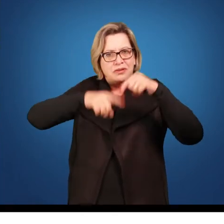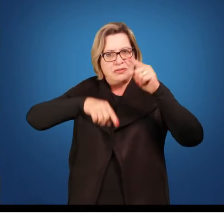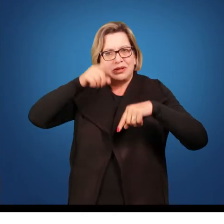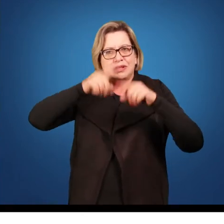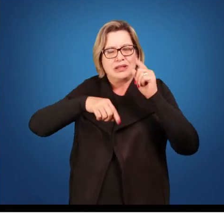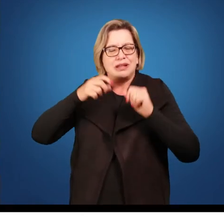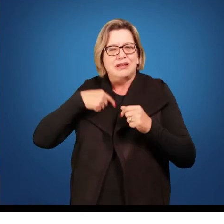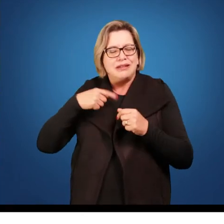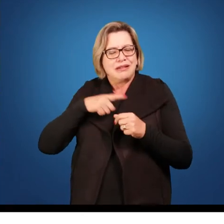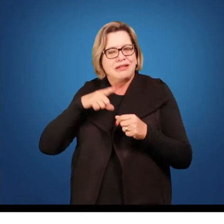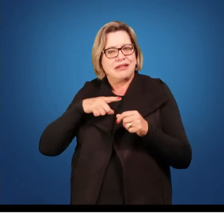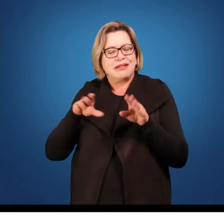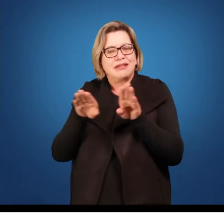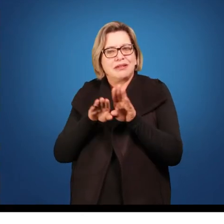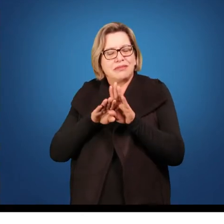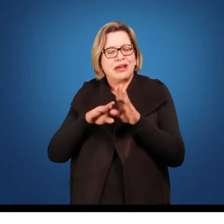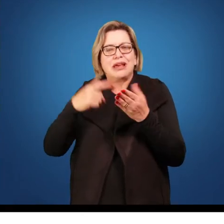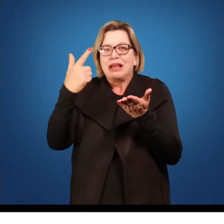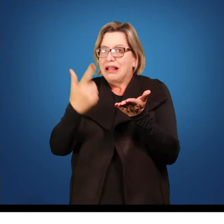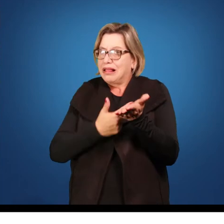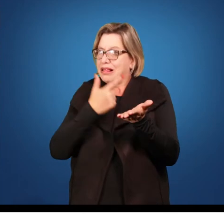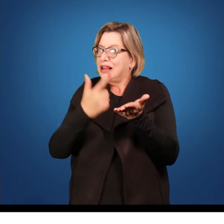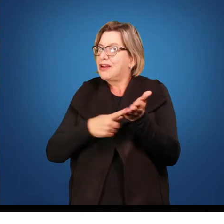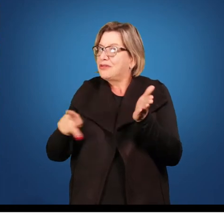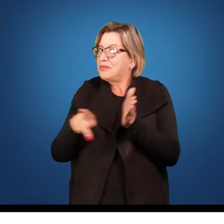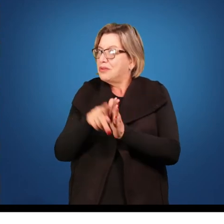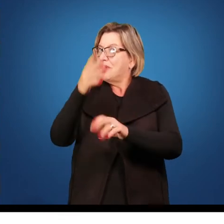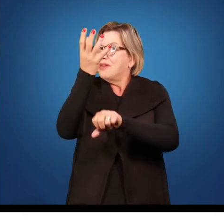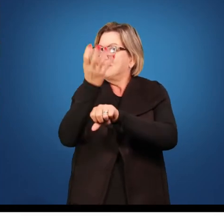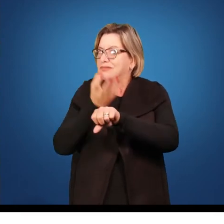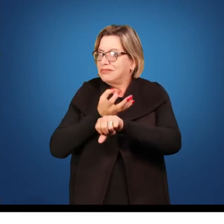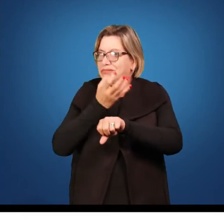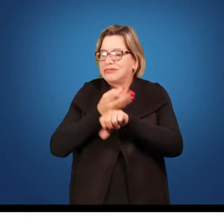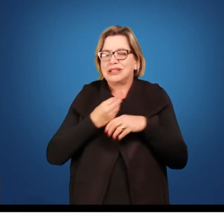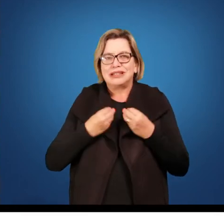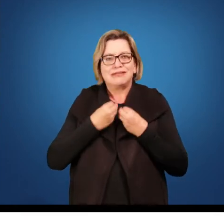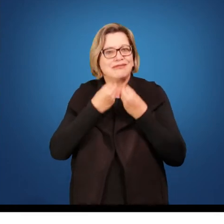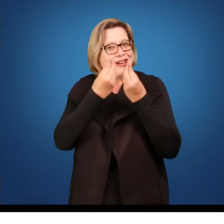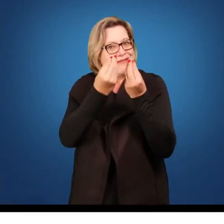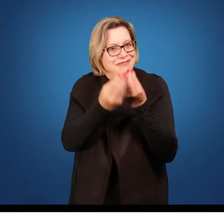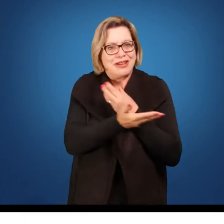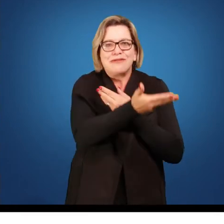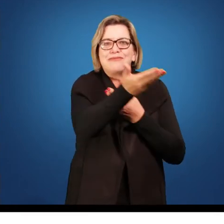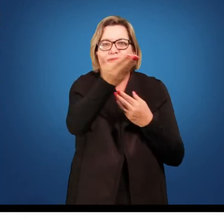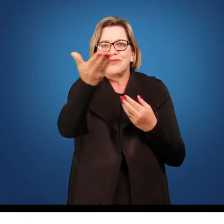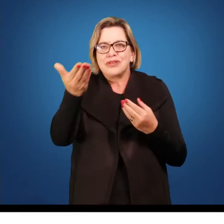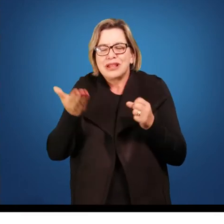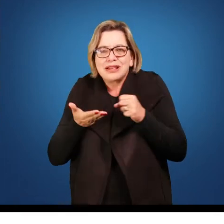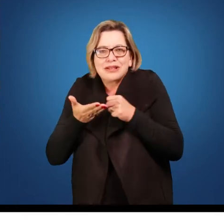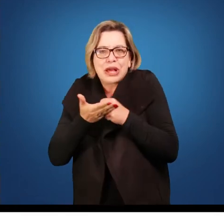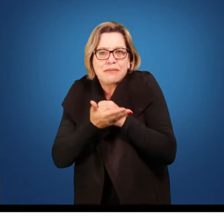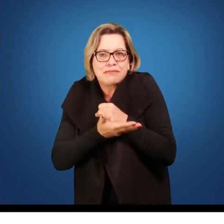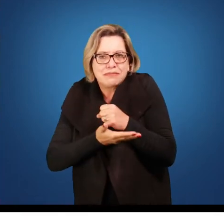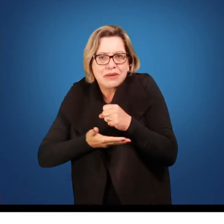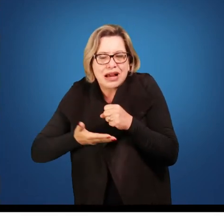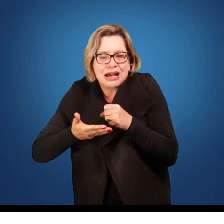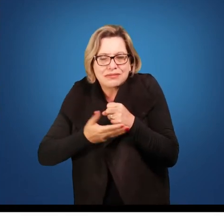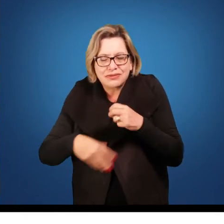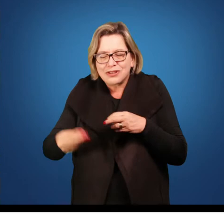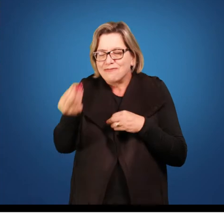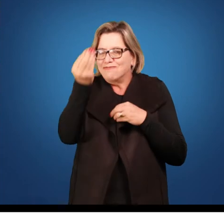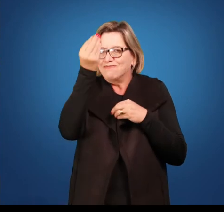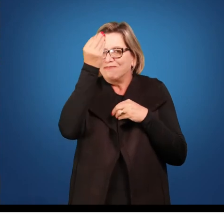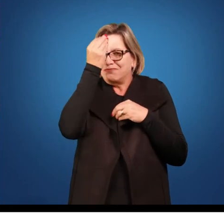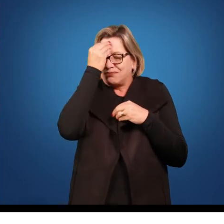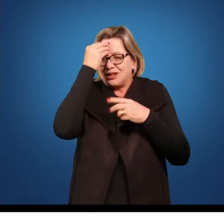algumas lâminas, temos o livro da disciplina, o livro didático, que vai te fornecer alguns bons subsídios para a gente dominar essa